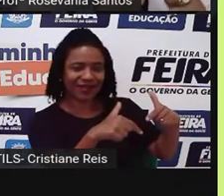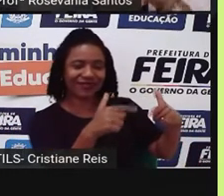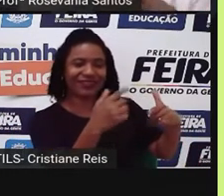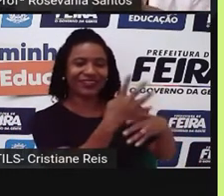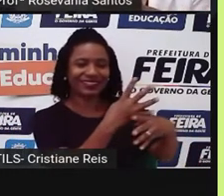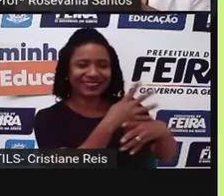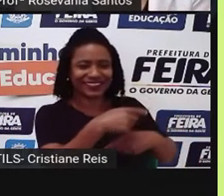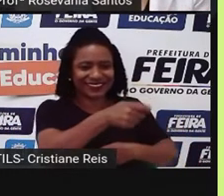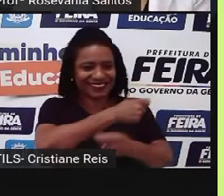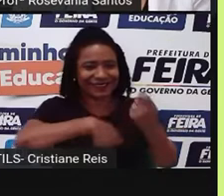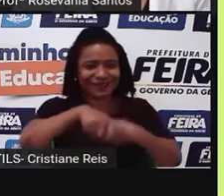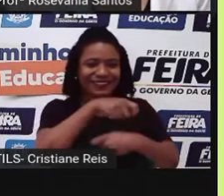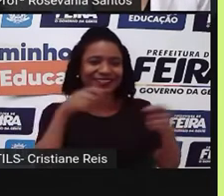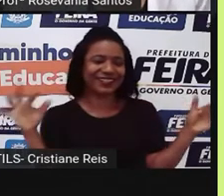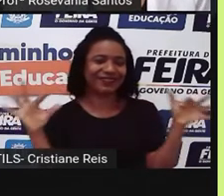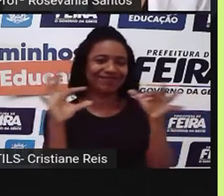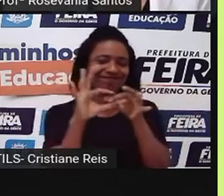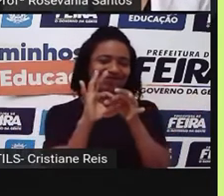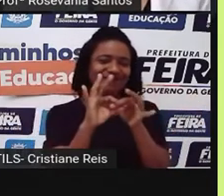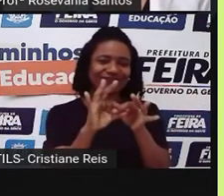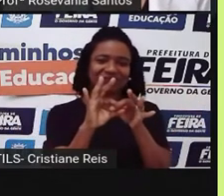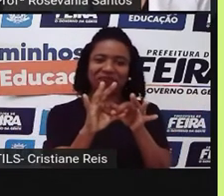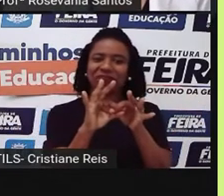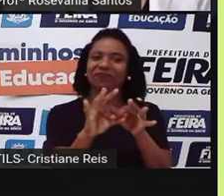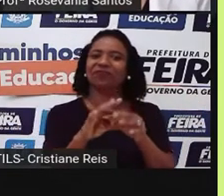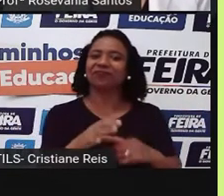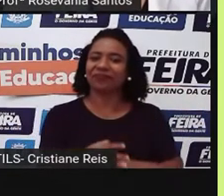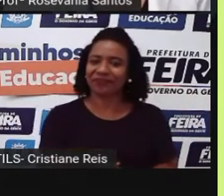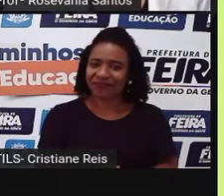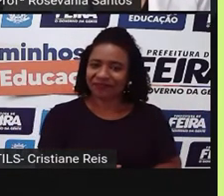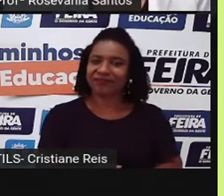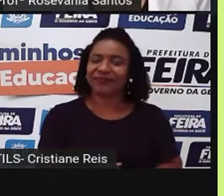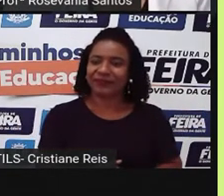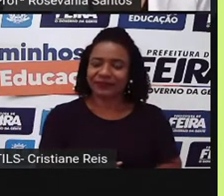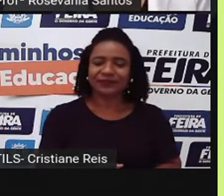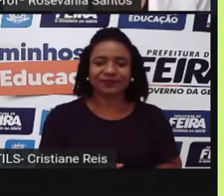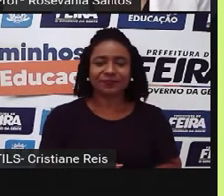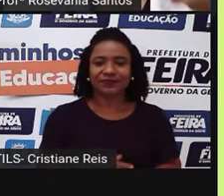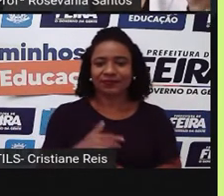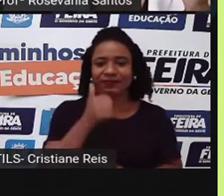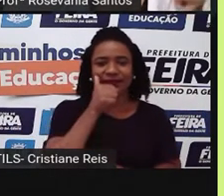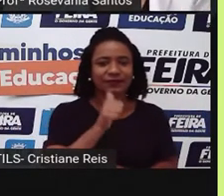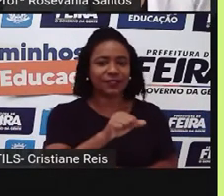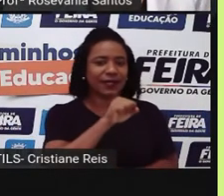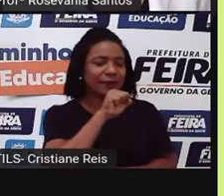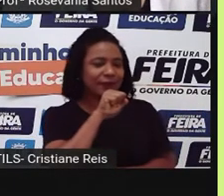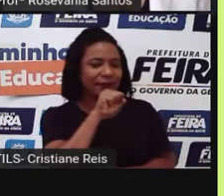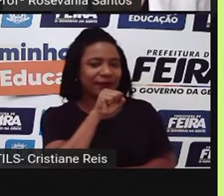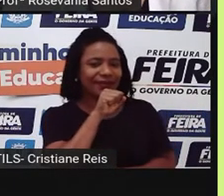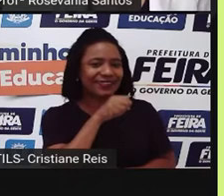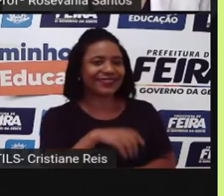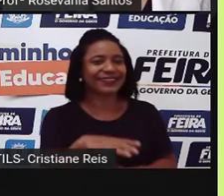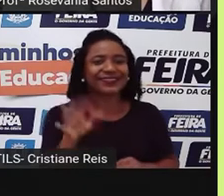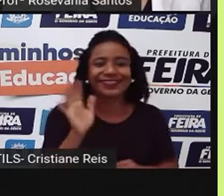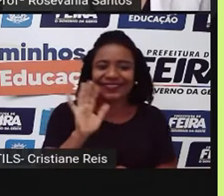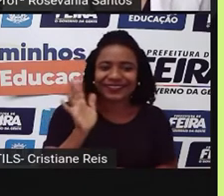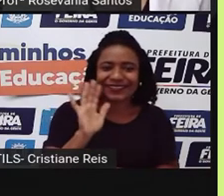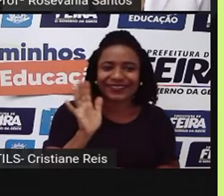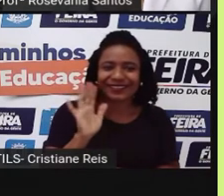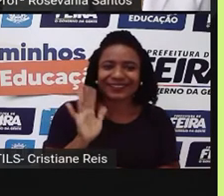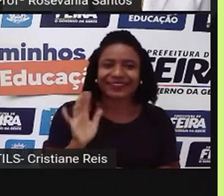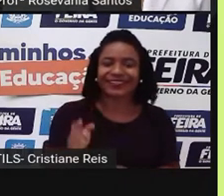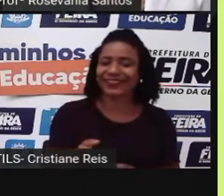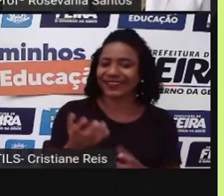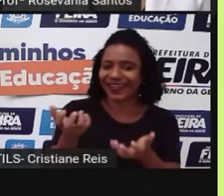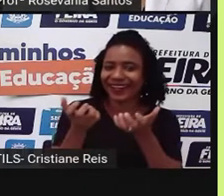interligadas. Aí a mãe chega, Eles estão lá nessa conversa boa. Aí chega a mãe. Quem